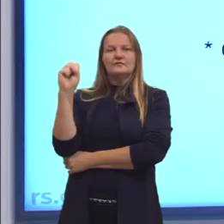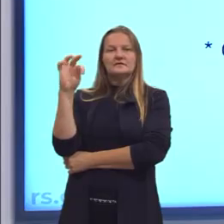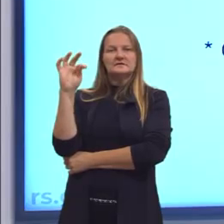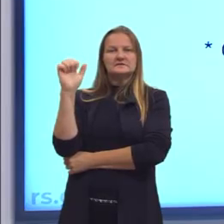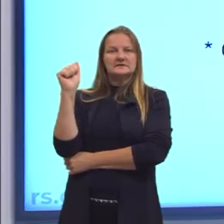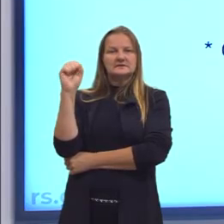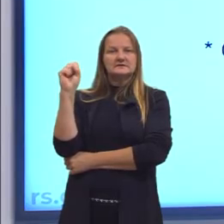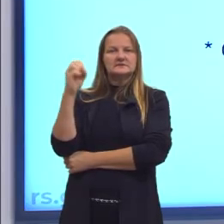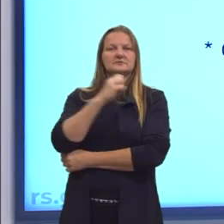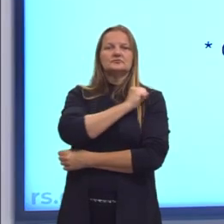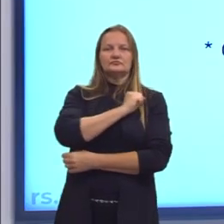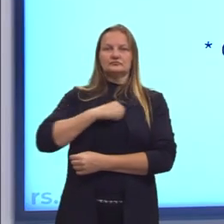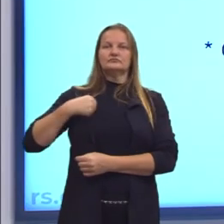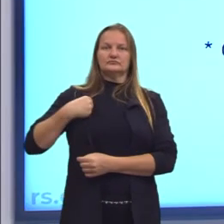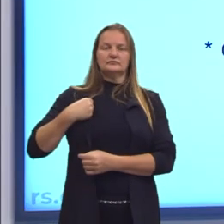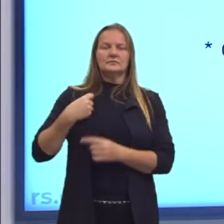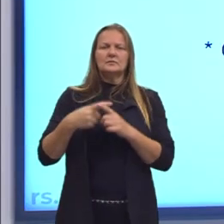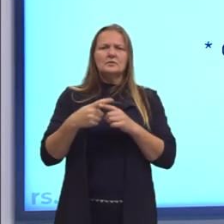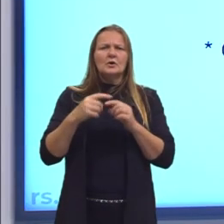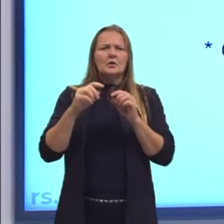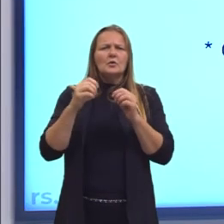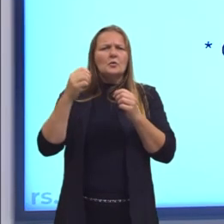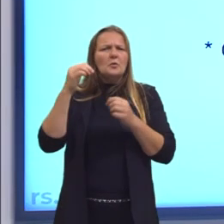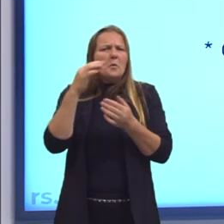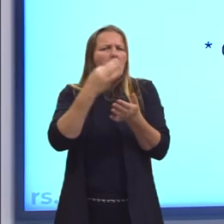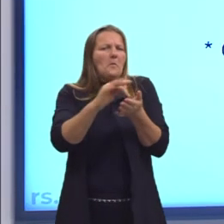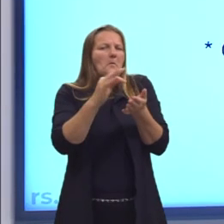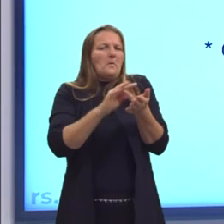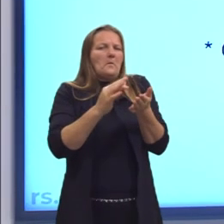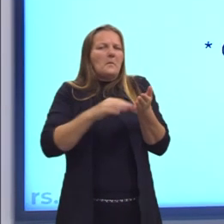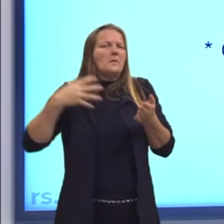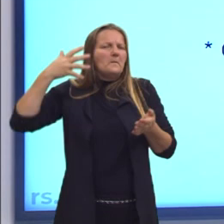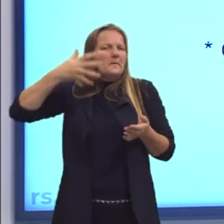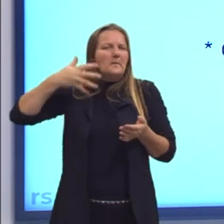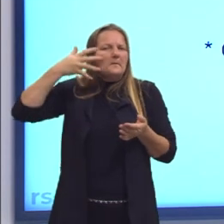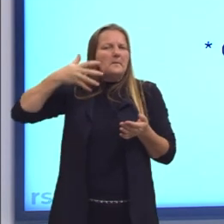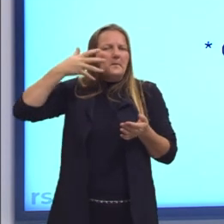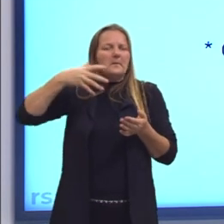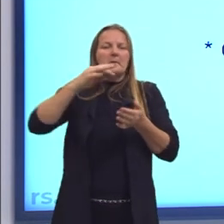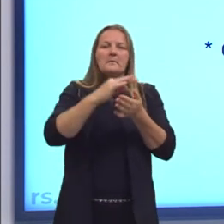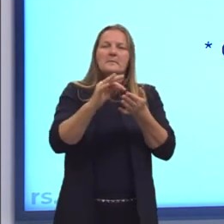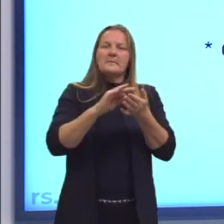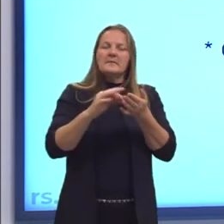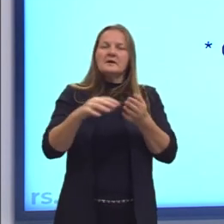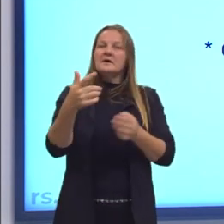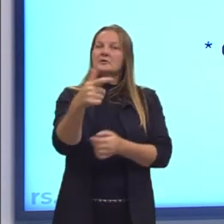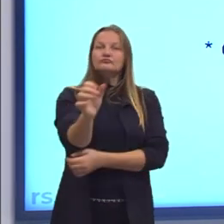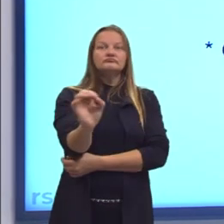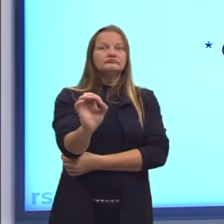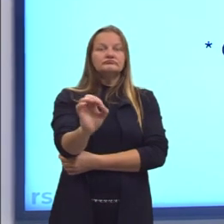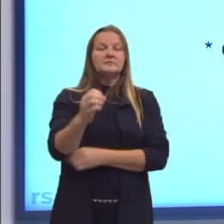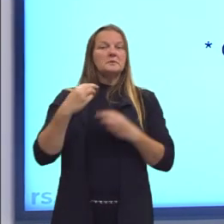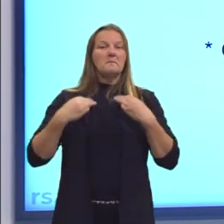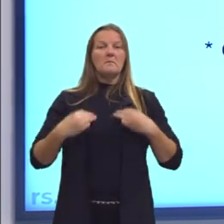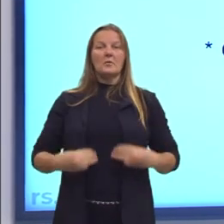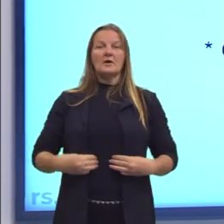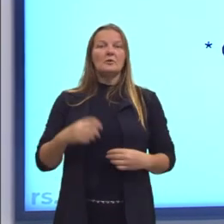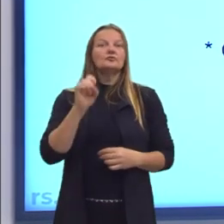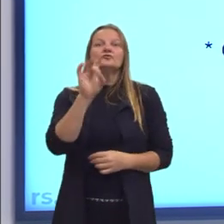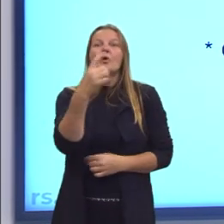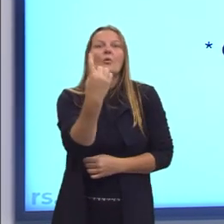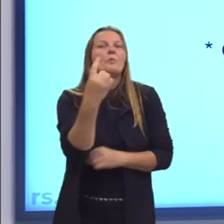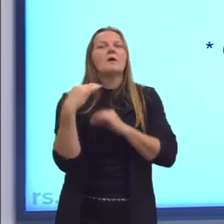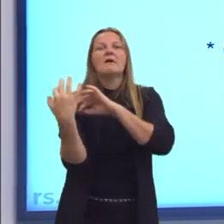os artesões da palavra, da retórica. Então, para os sofistas, também não tem uma moral universal.